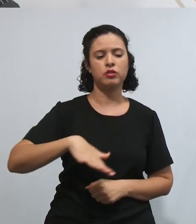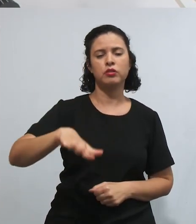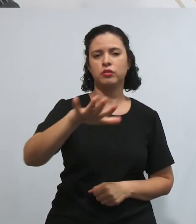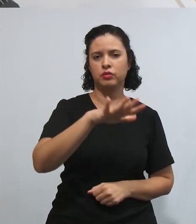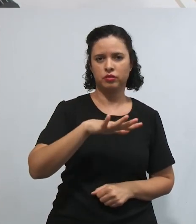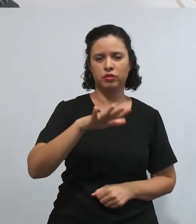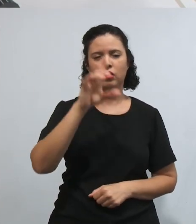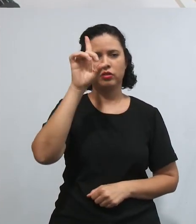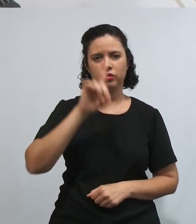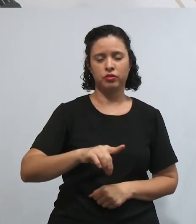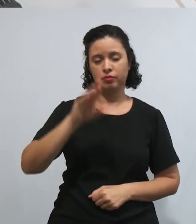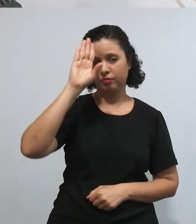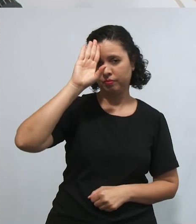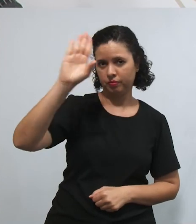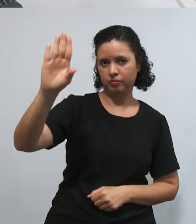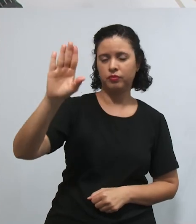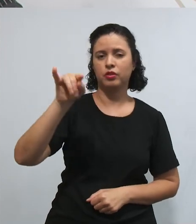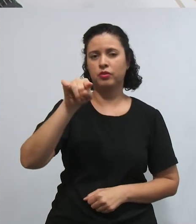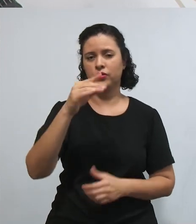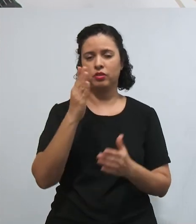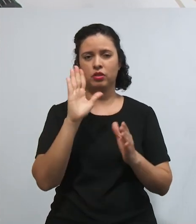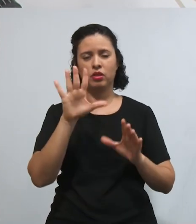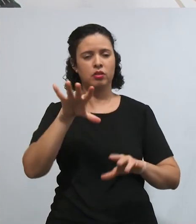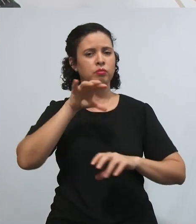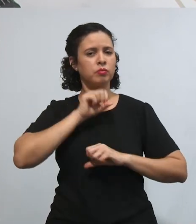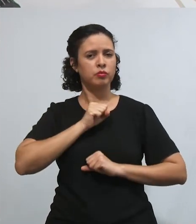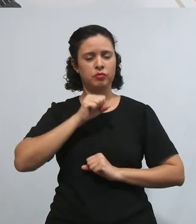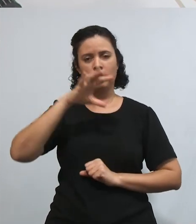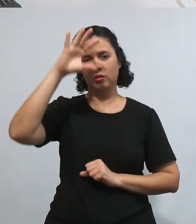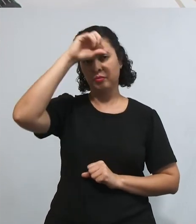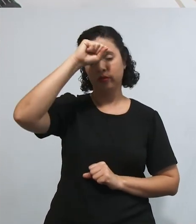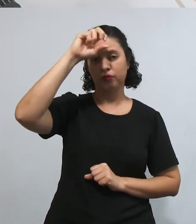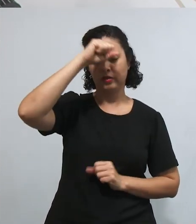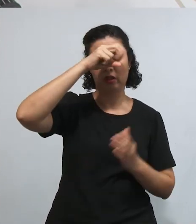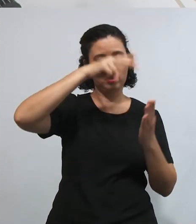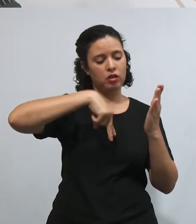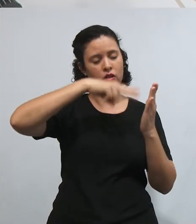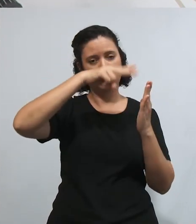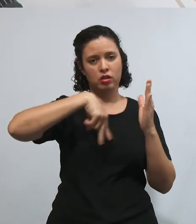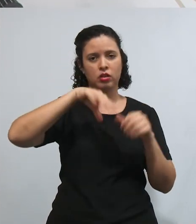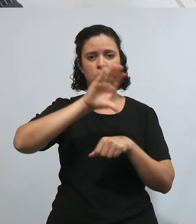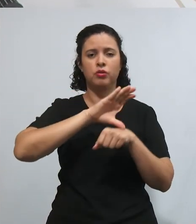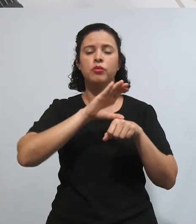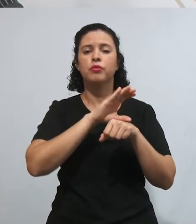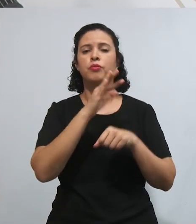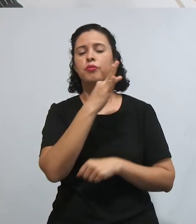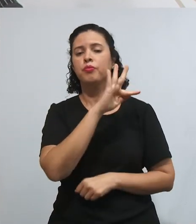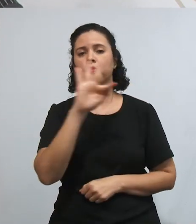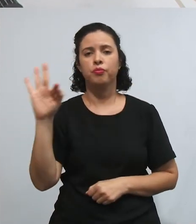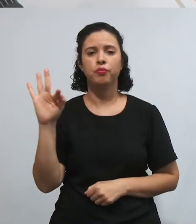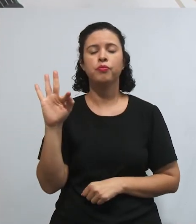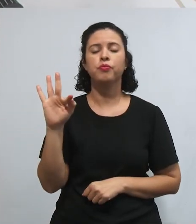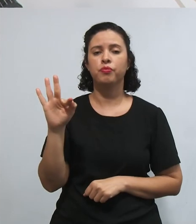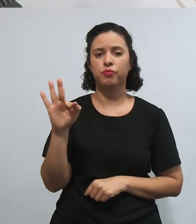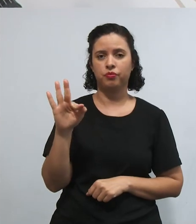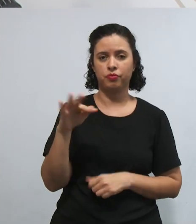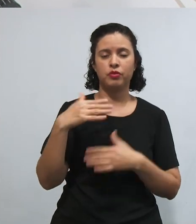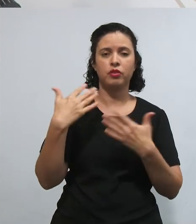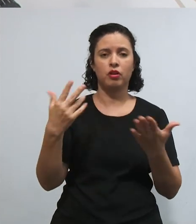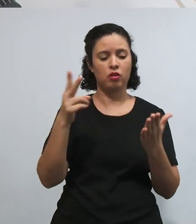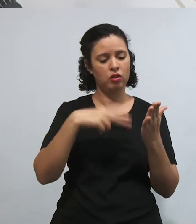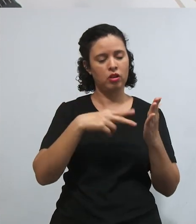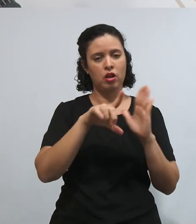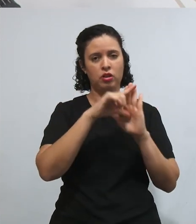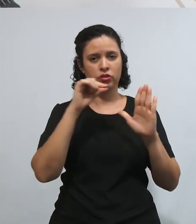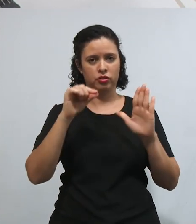dos direitos fundamentais, que você se aproprie, que vá dar uma olhada na Constituição Federal, veja, faça a leitura